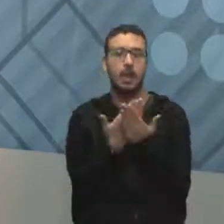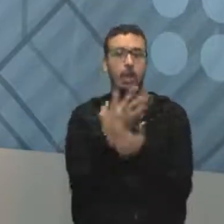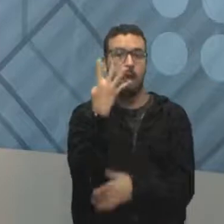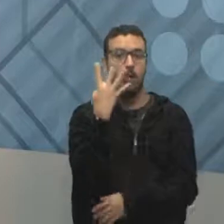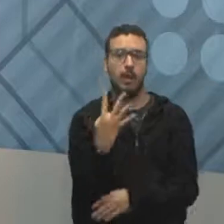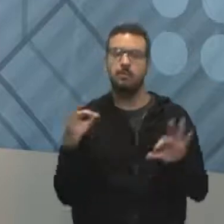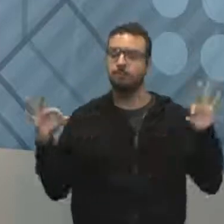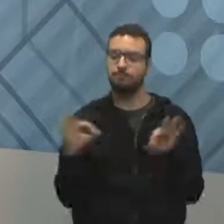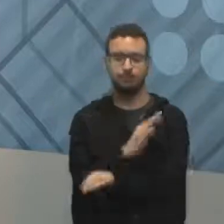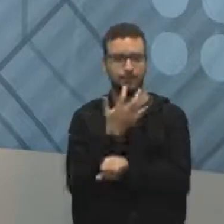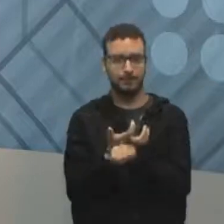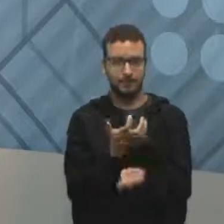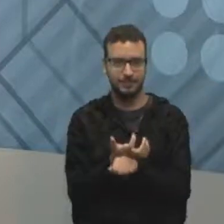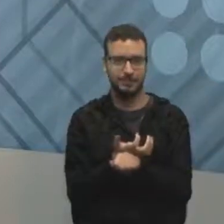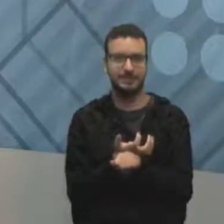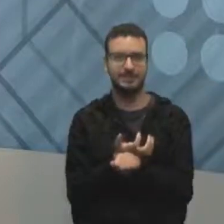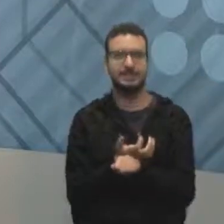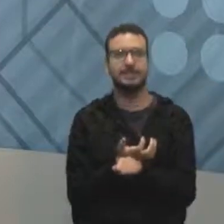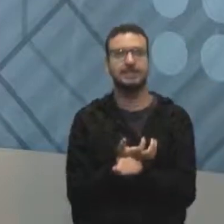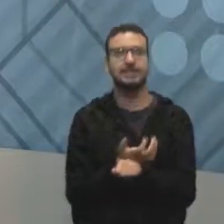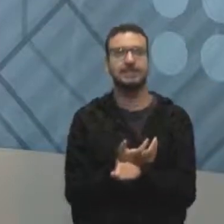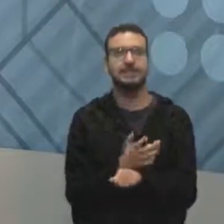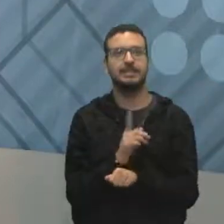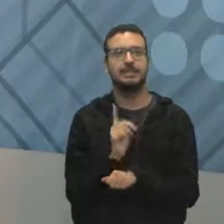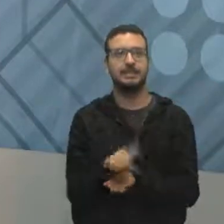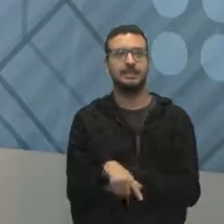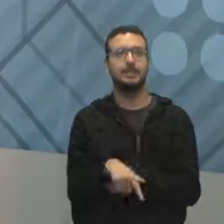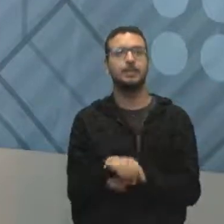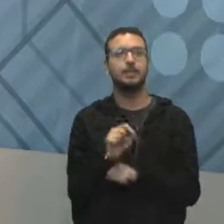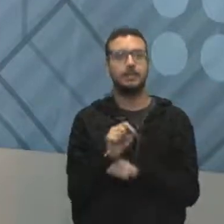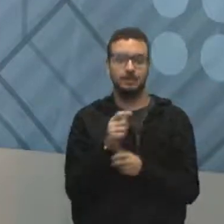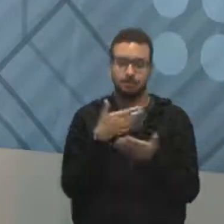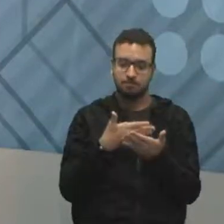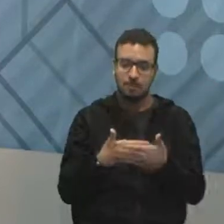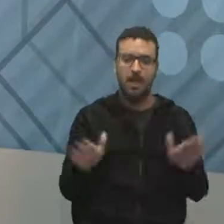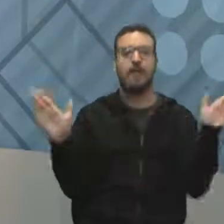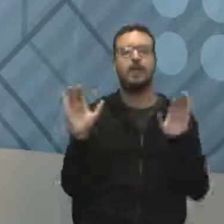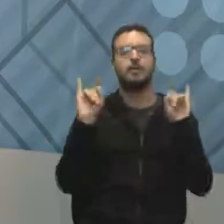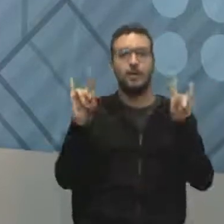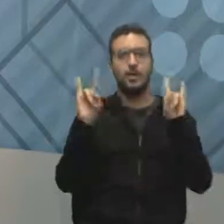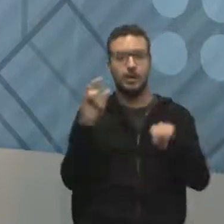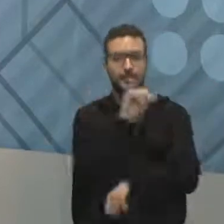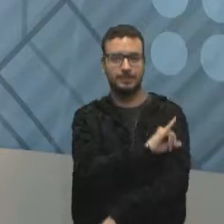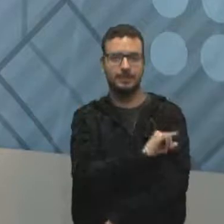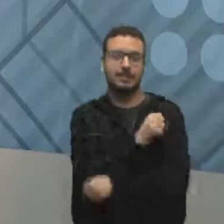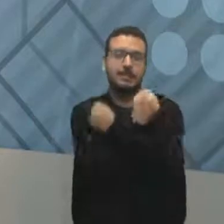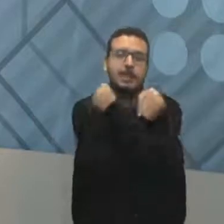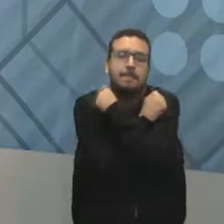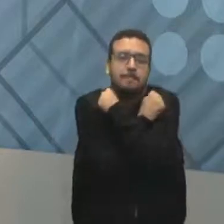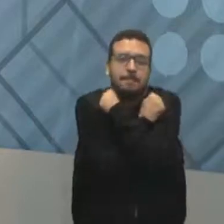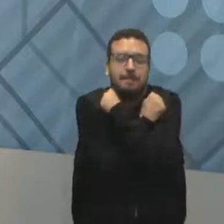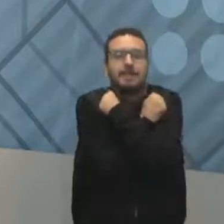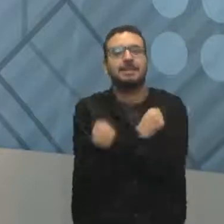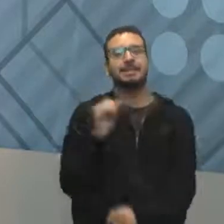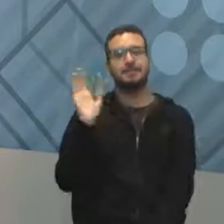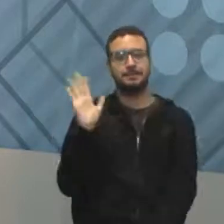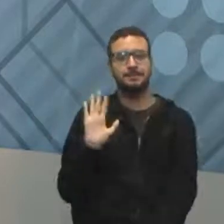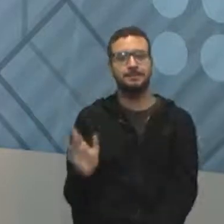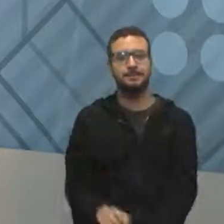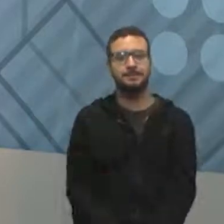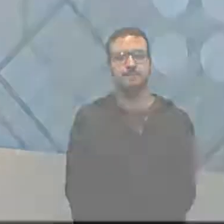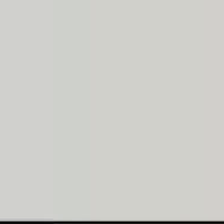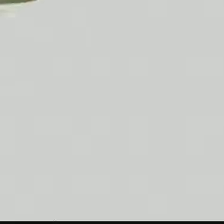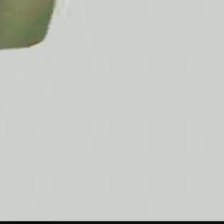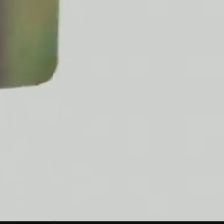para fechar a nossa disciplina. E a gente vai fechar com a inauguração do Rock in Rio. Está combinado? Então, abraço bem apertado e até sábado que vem.